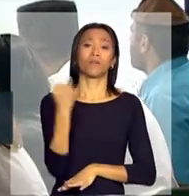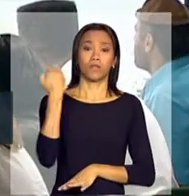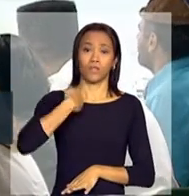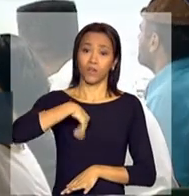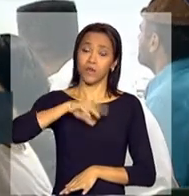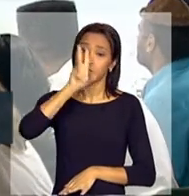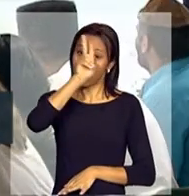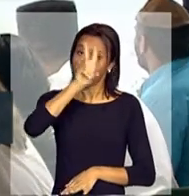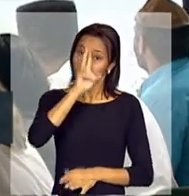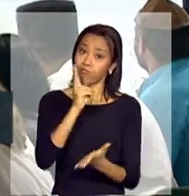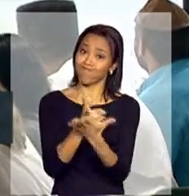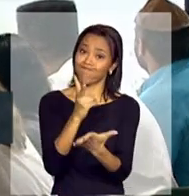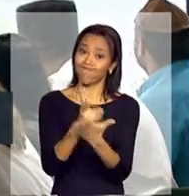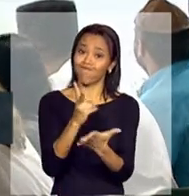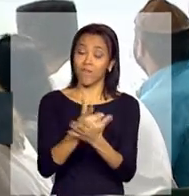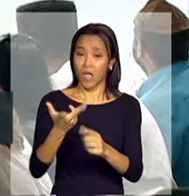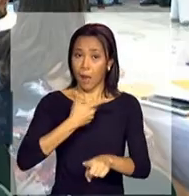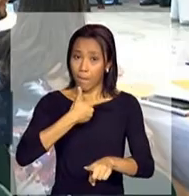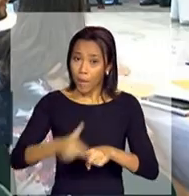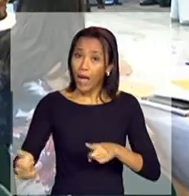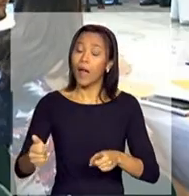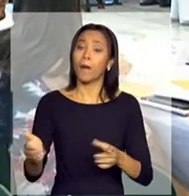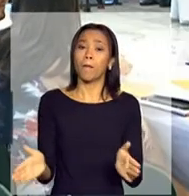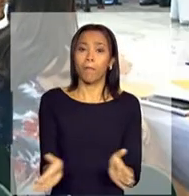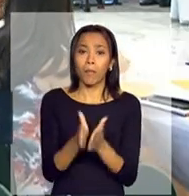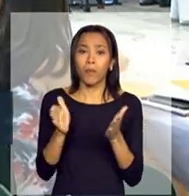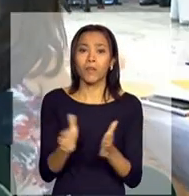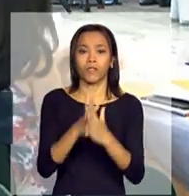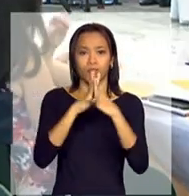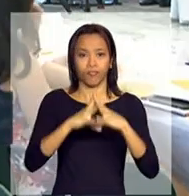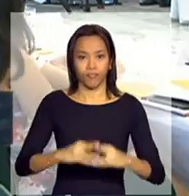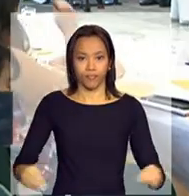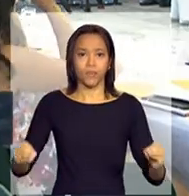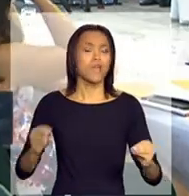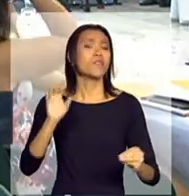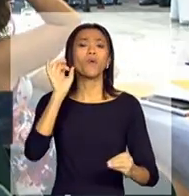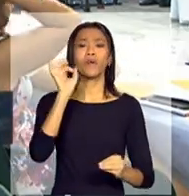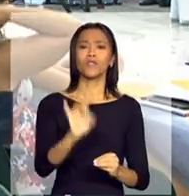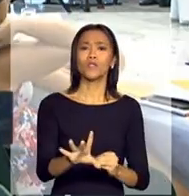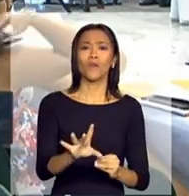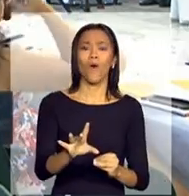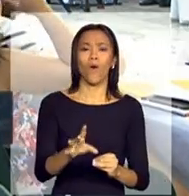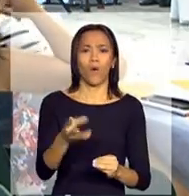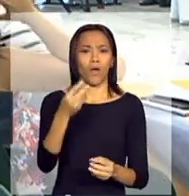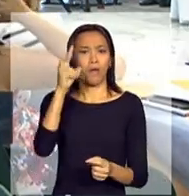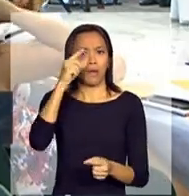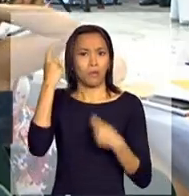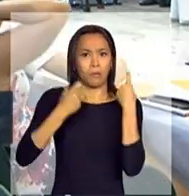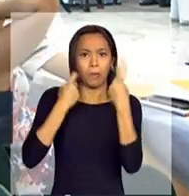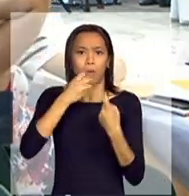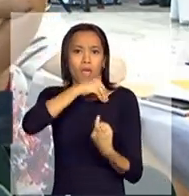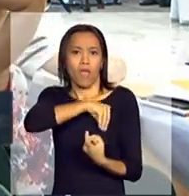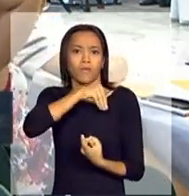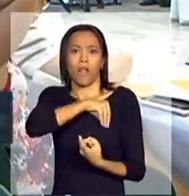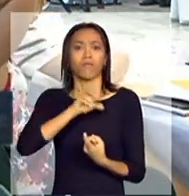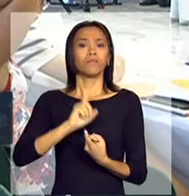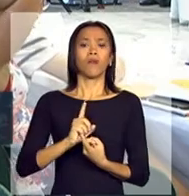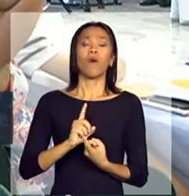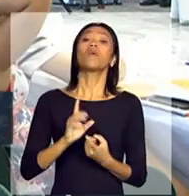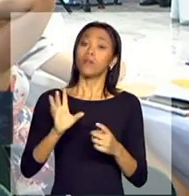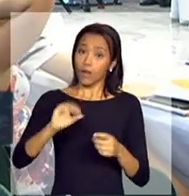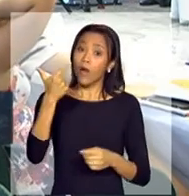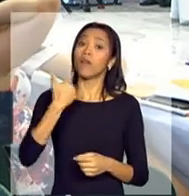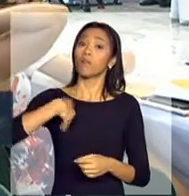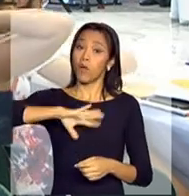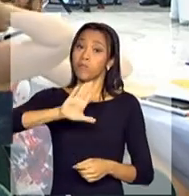que a superação da miséria e o Plano Brasil Sem Miséria, ele não trabalha só com o componente da renda, nós queremos melhorar a renda